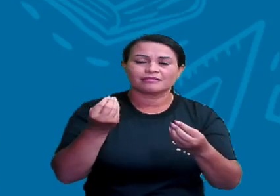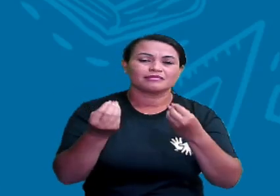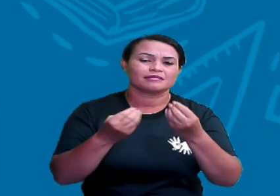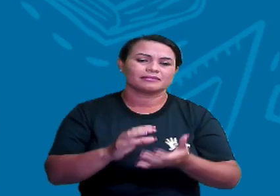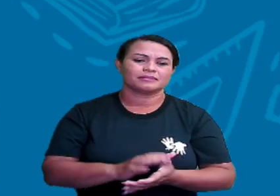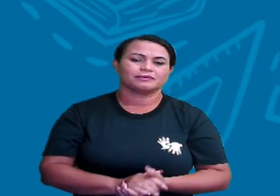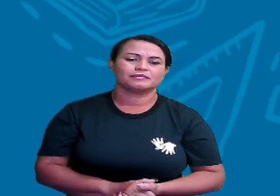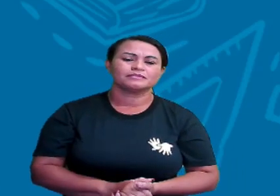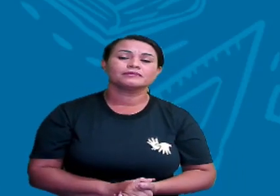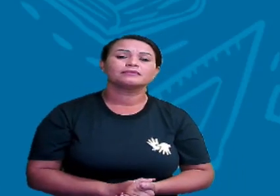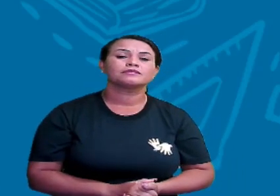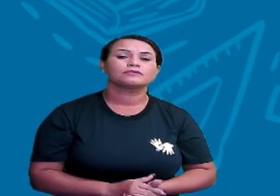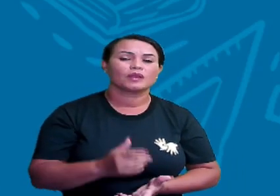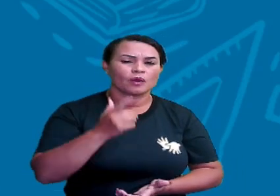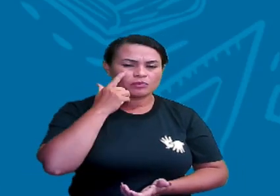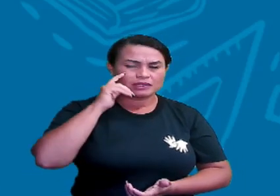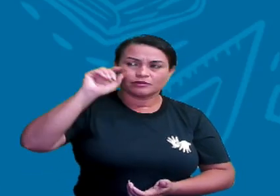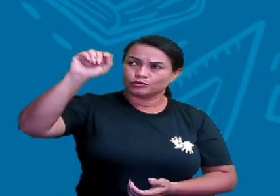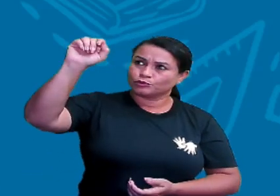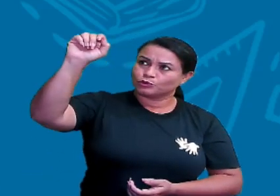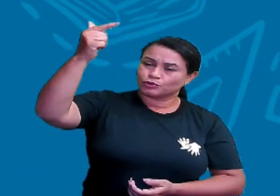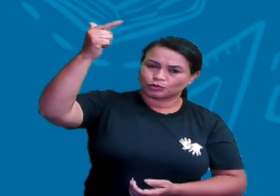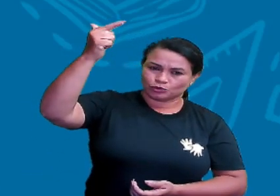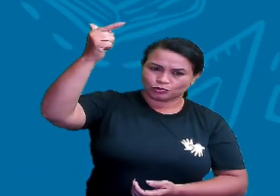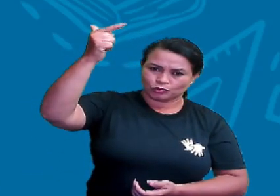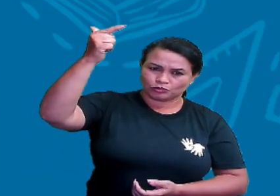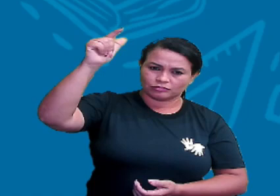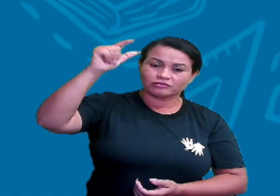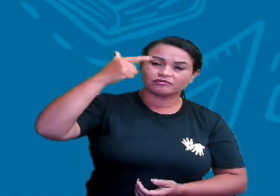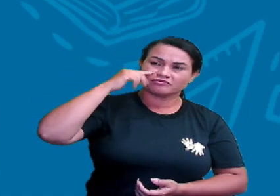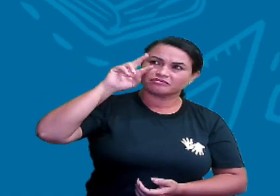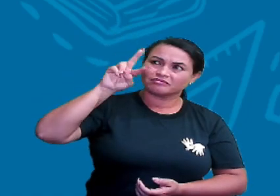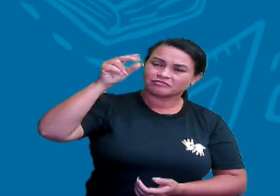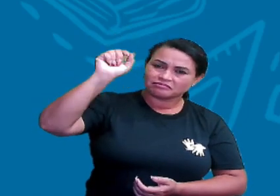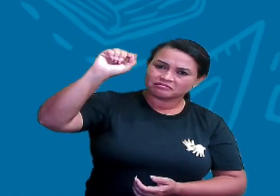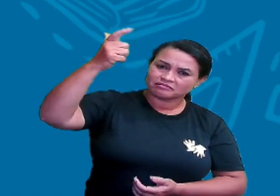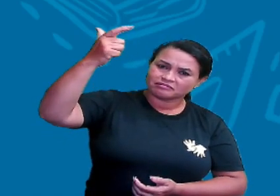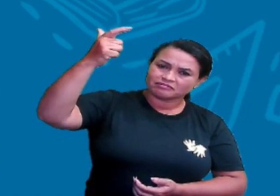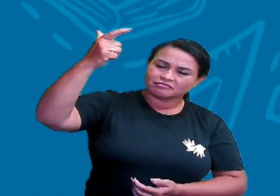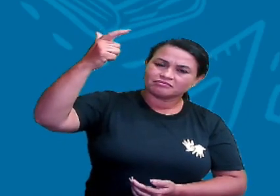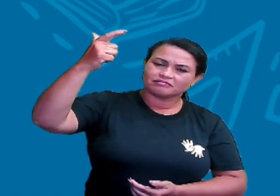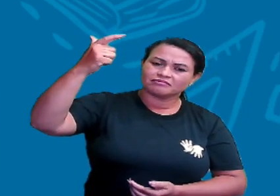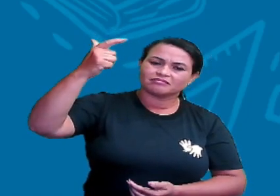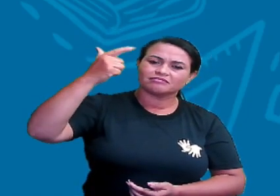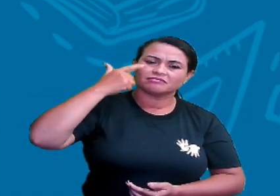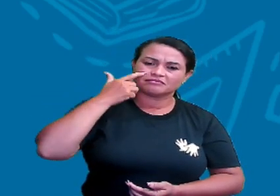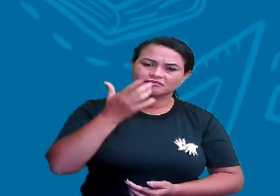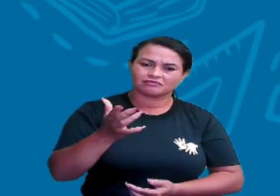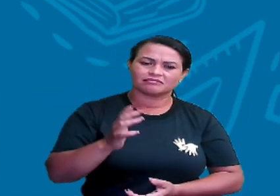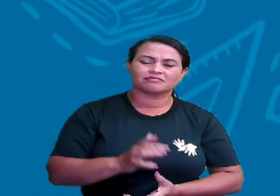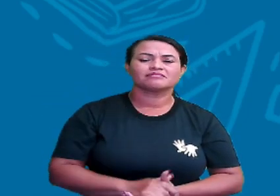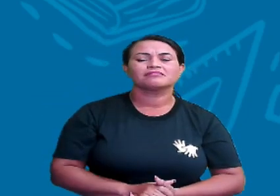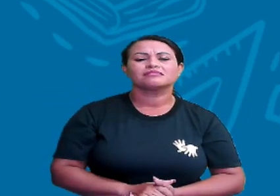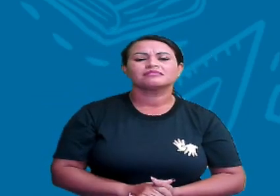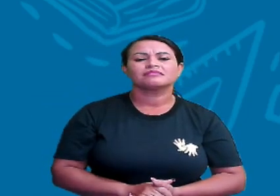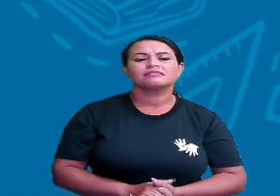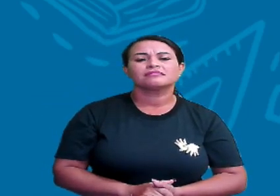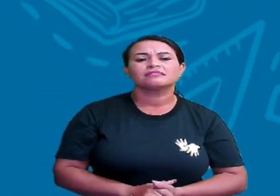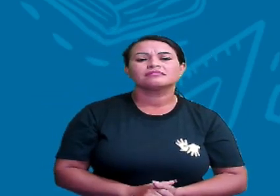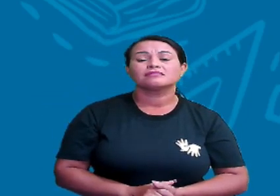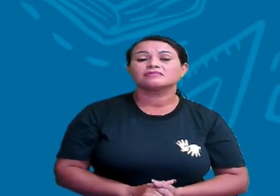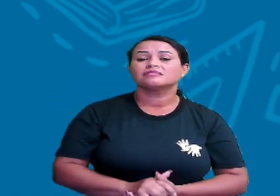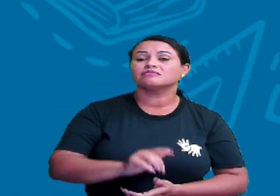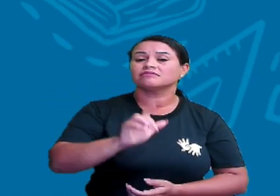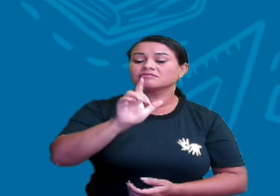isso. Você está vendo o sol, aonde o sol nasce, né? Está ali aqui embaixo, né? Então, é o